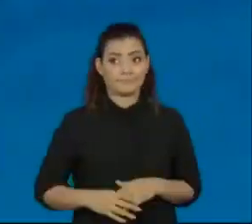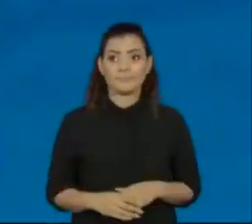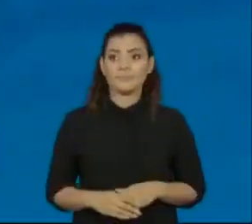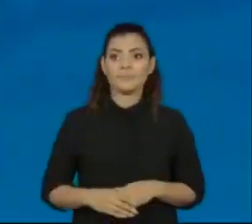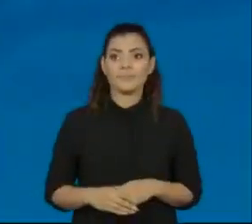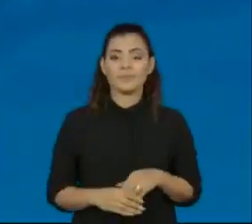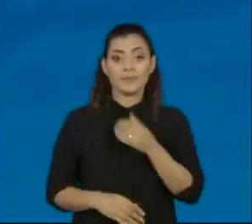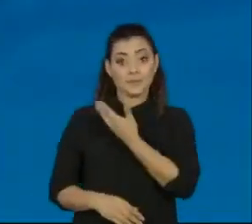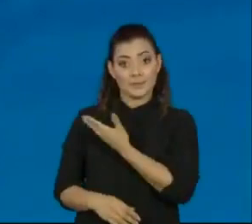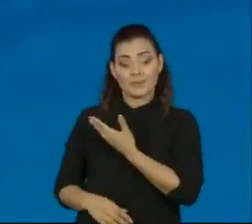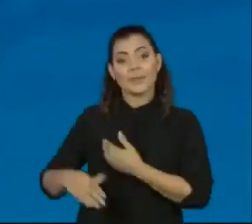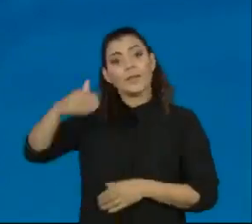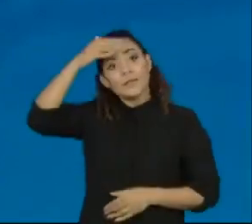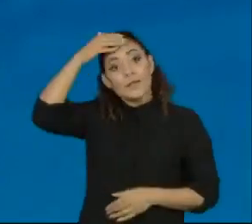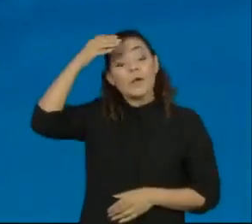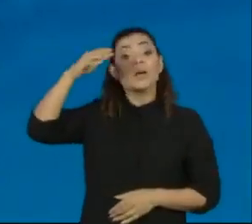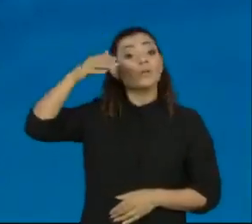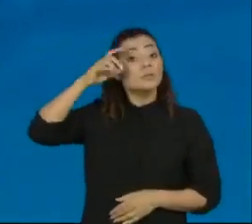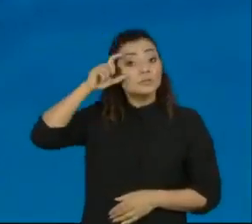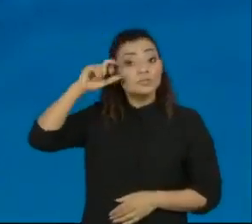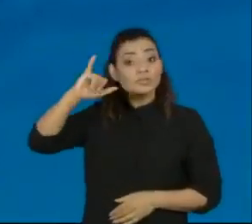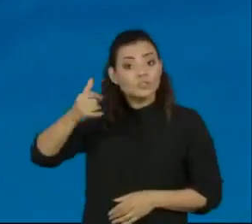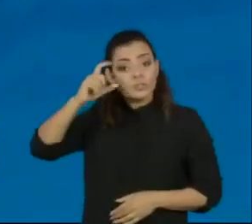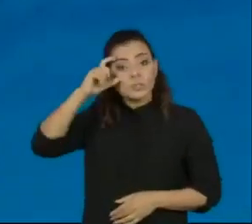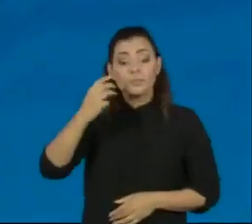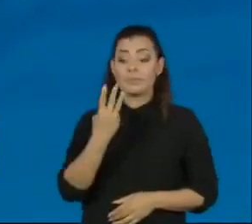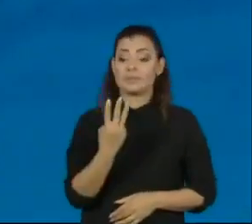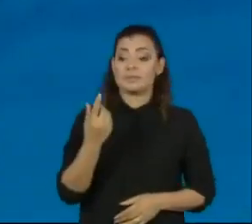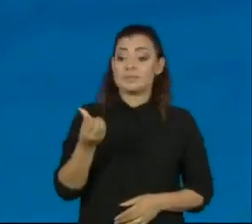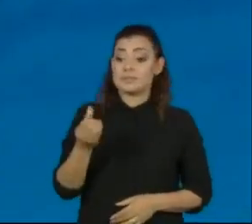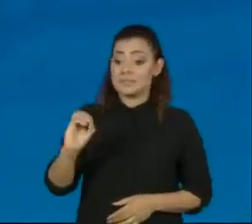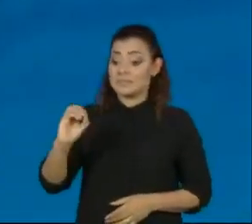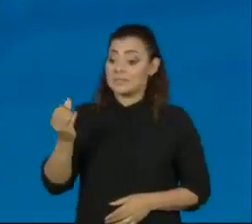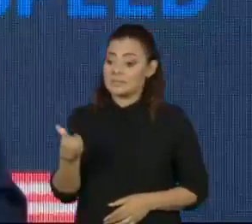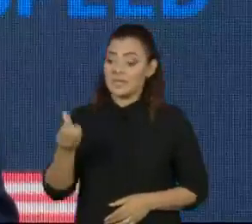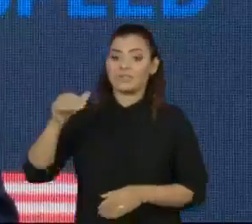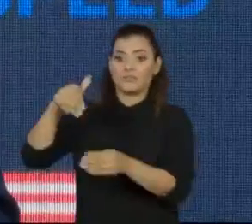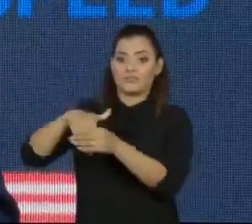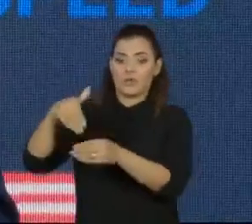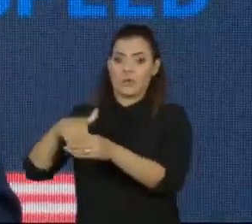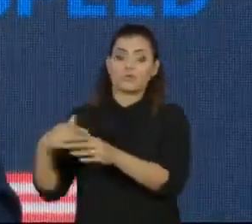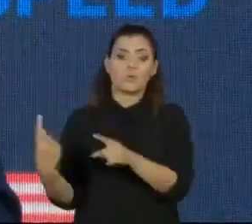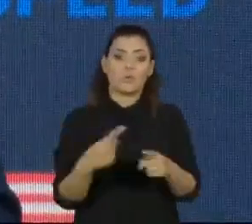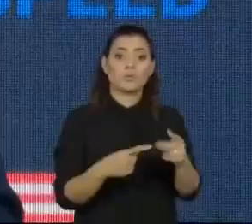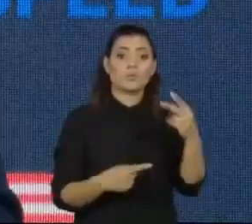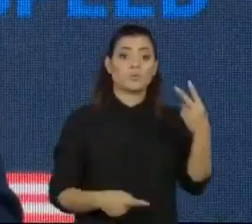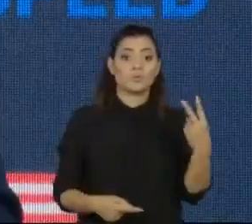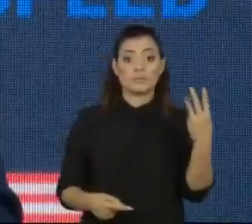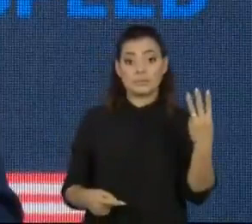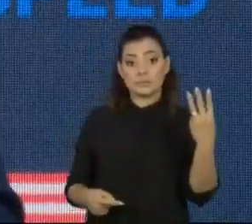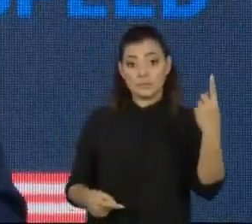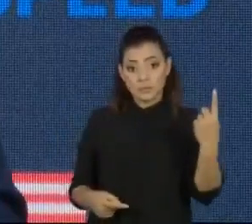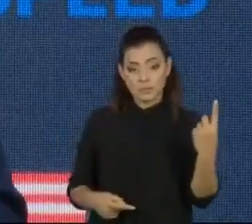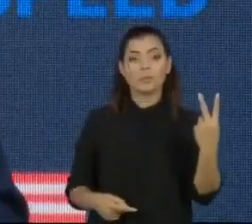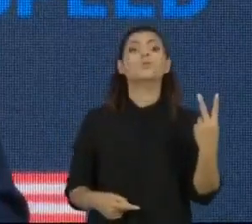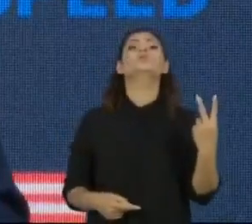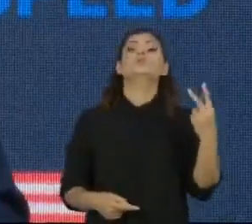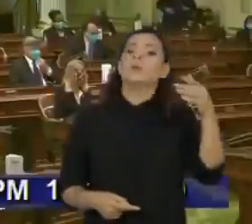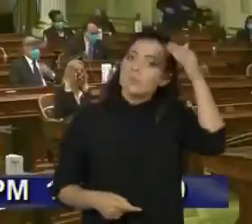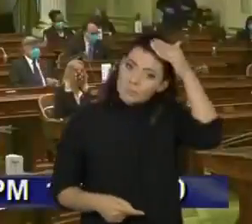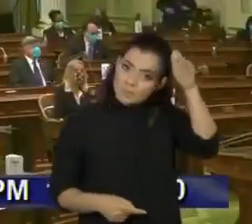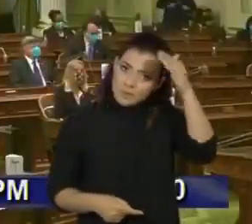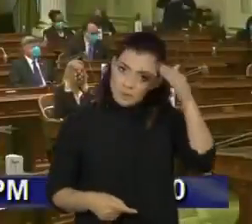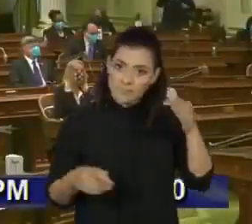O democrata Joe Biden teve 306 votos no Colégio Eleitoral contra 232 do republicano Donald